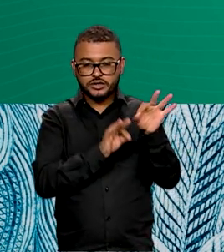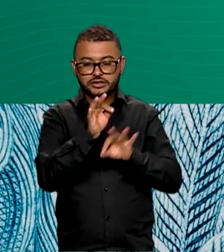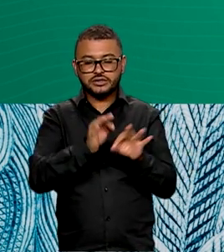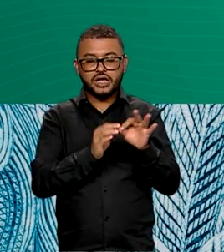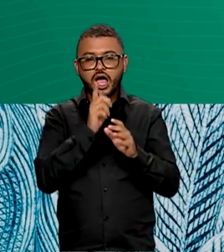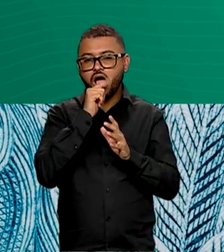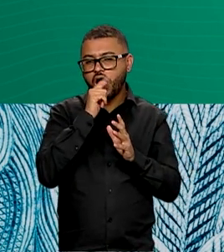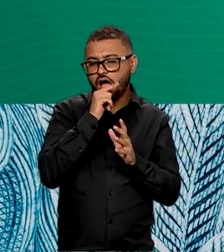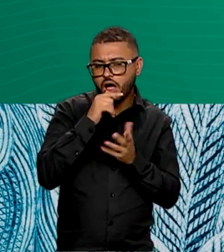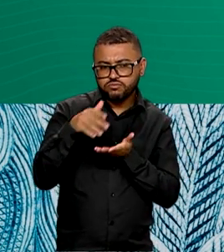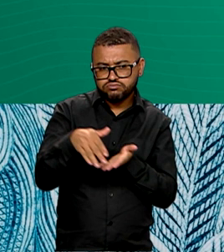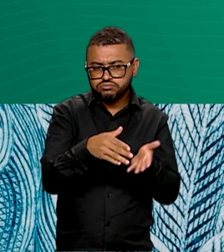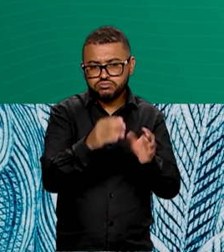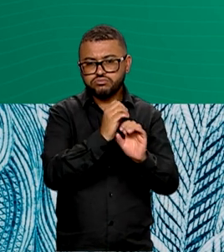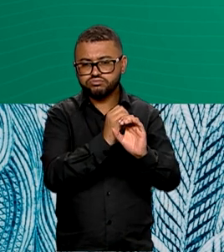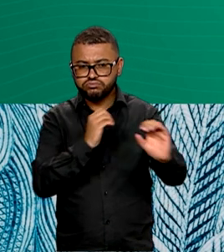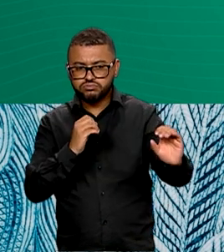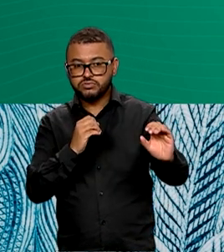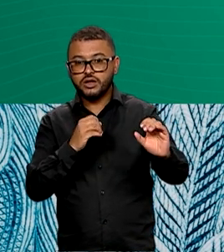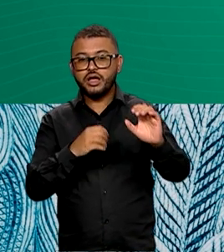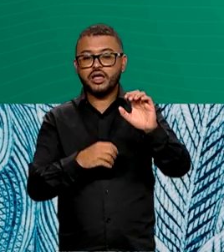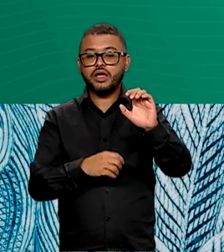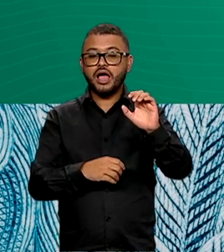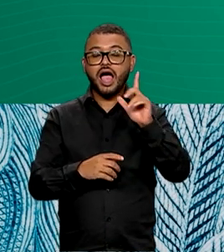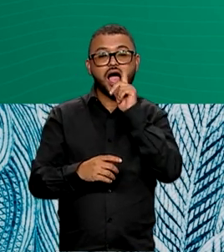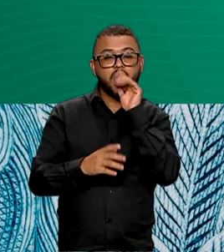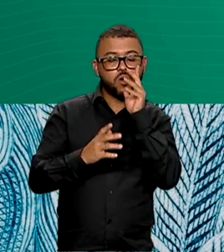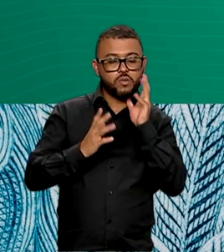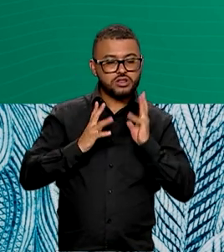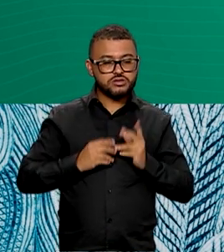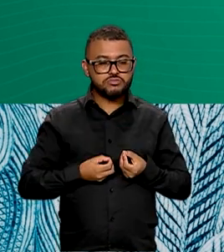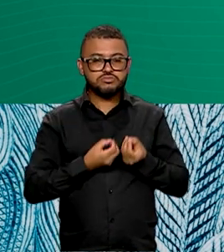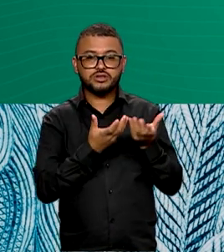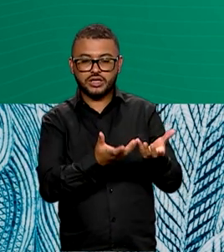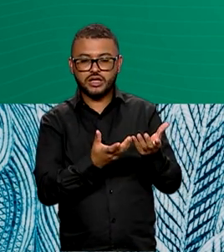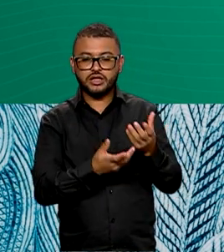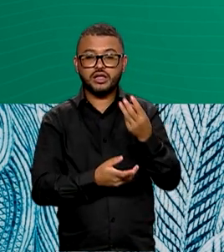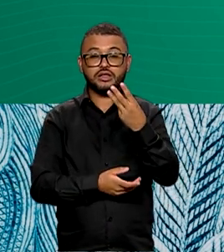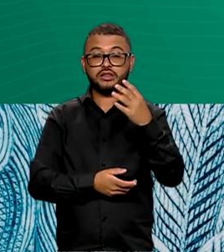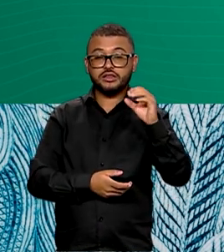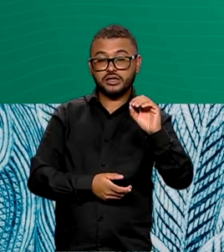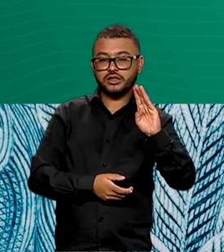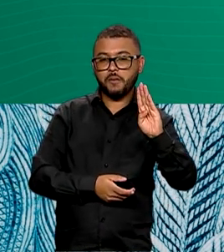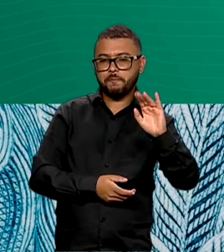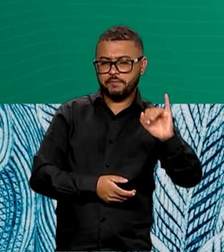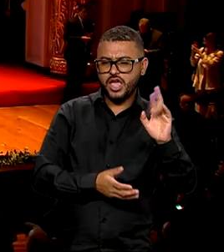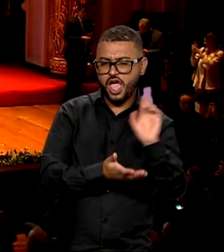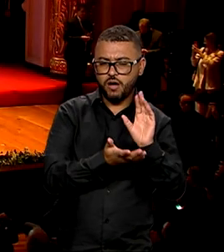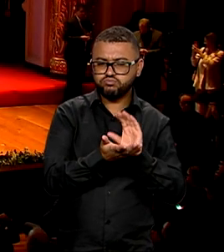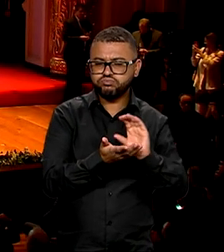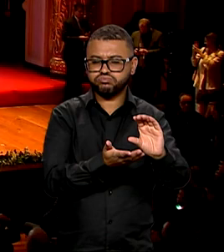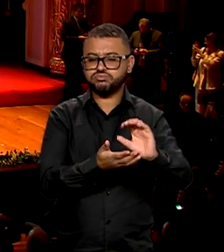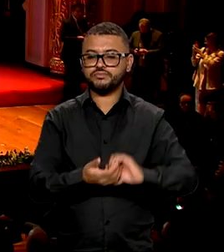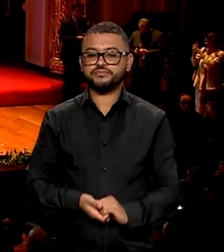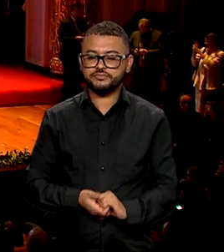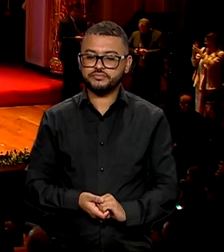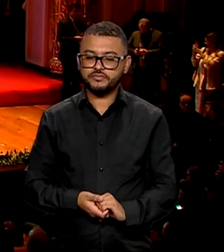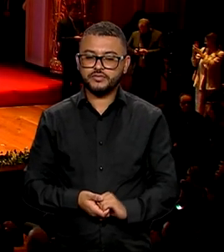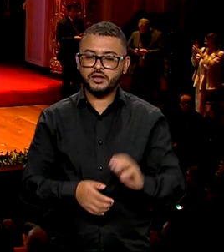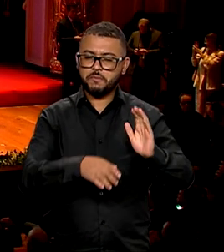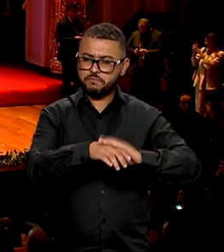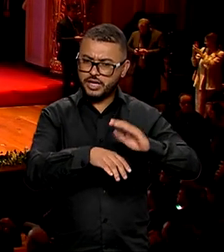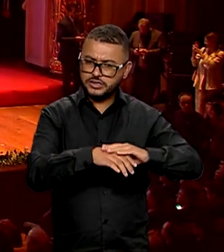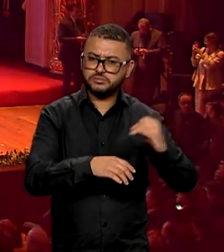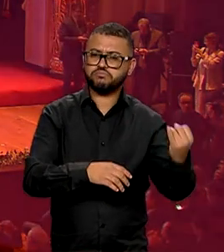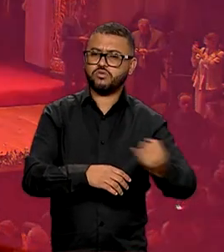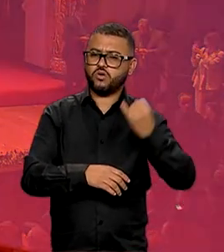bacias hidrográficas no eixo Água para Todos, com recursos de R$ 30 bilhões. É mais importante do que